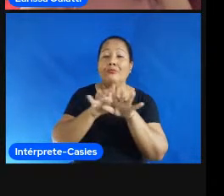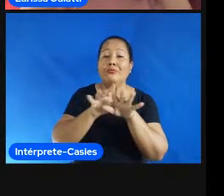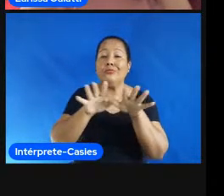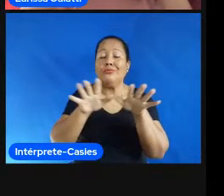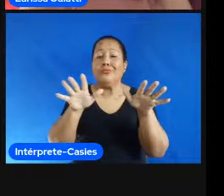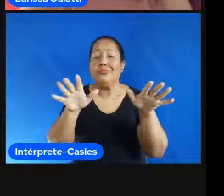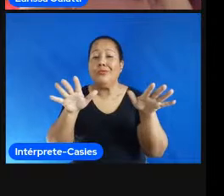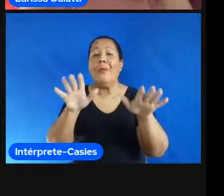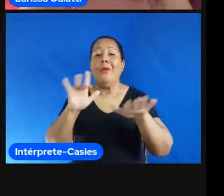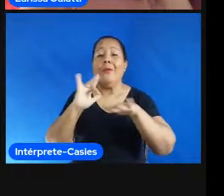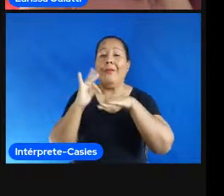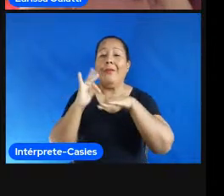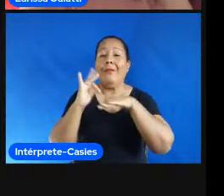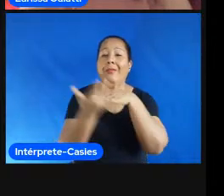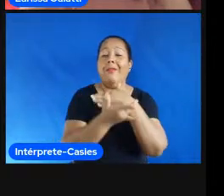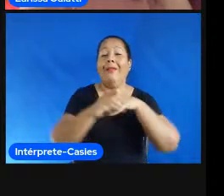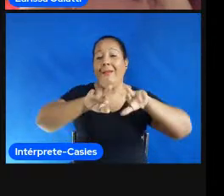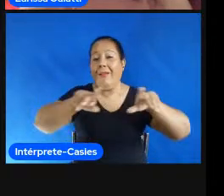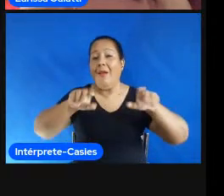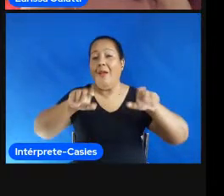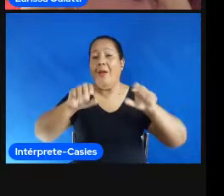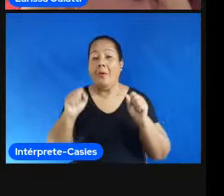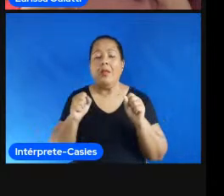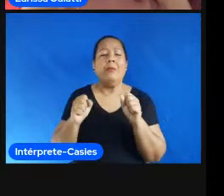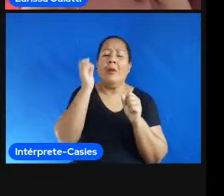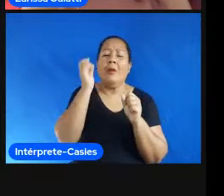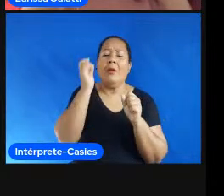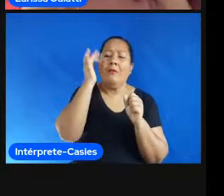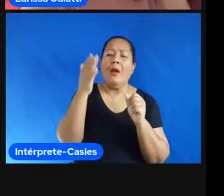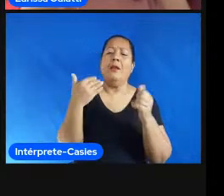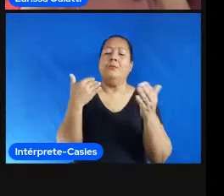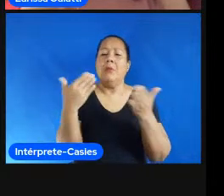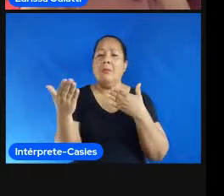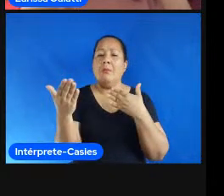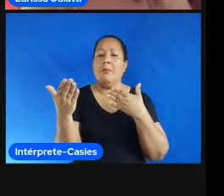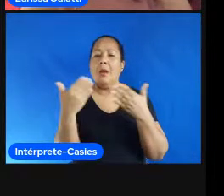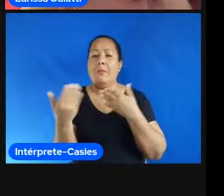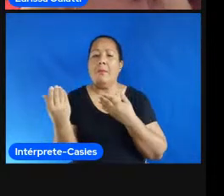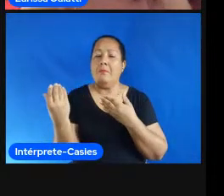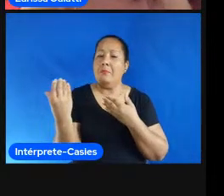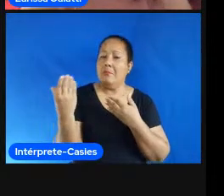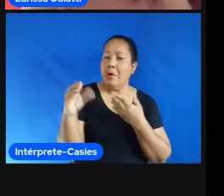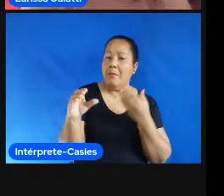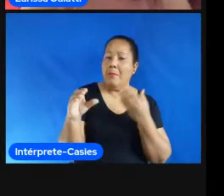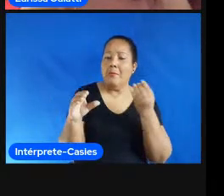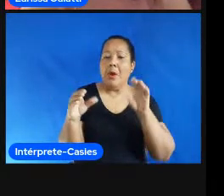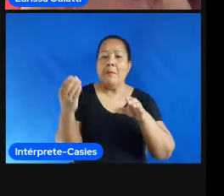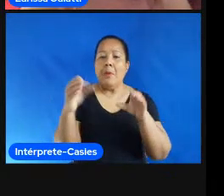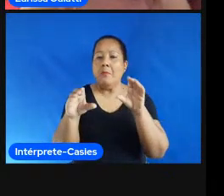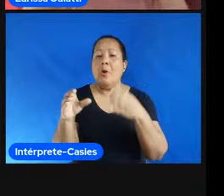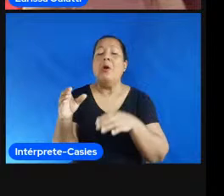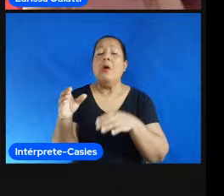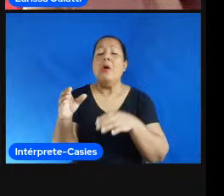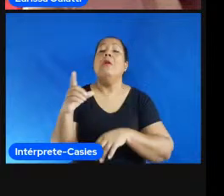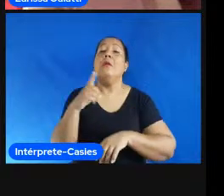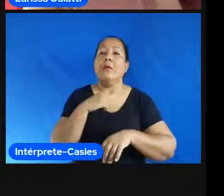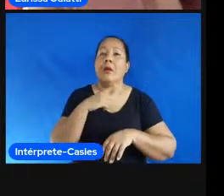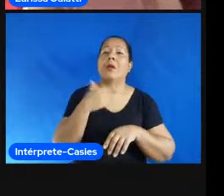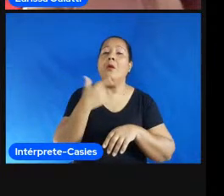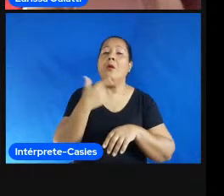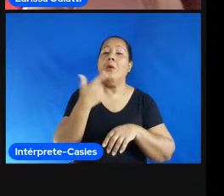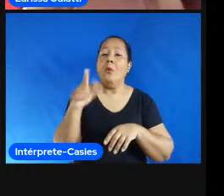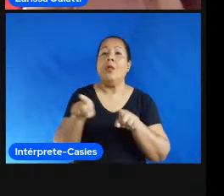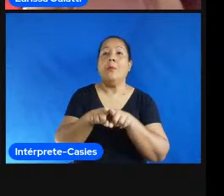diversificar as linguagens pra além dos artigos e dos livros que seguem sendo importantes a gente também tem o LEP Cast que são os nossos